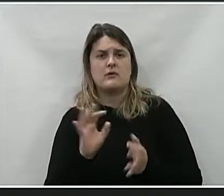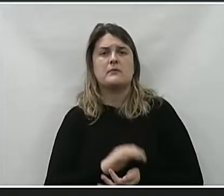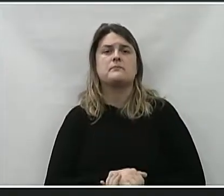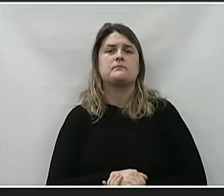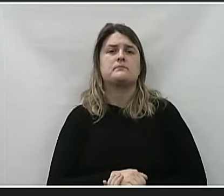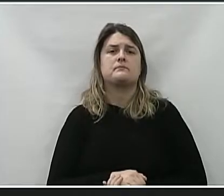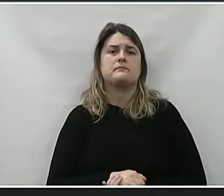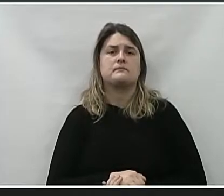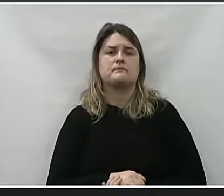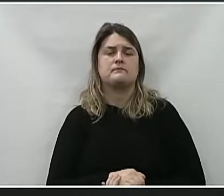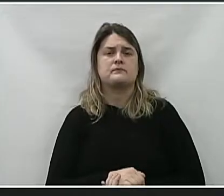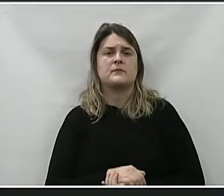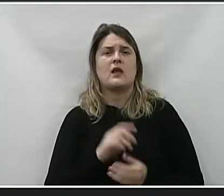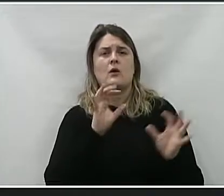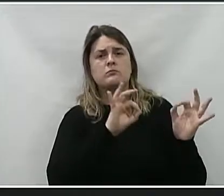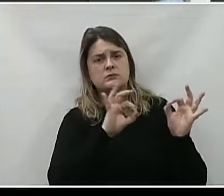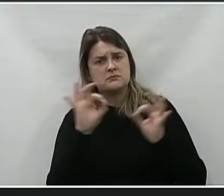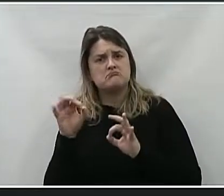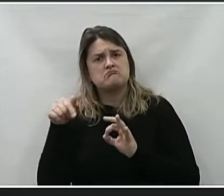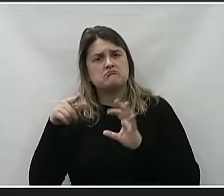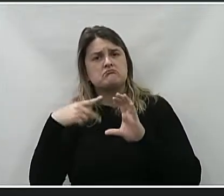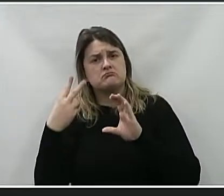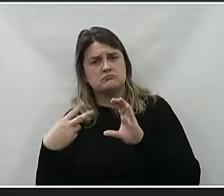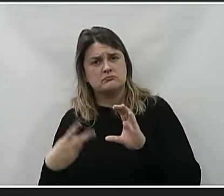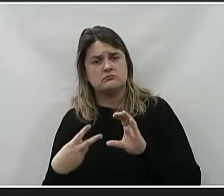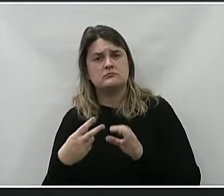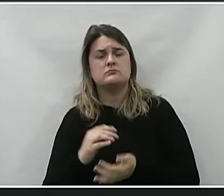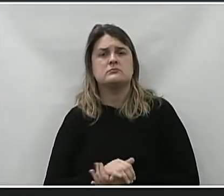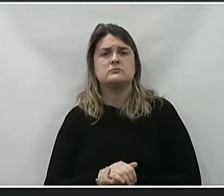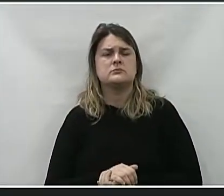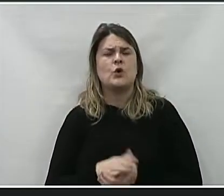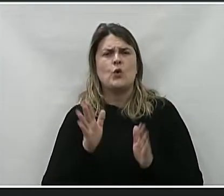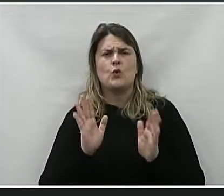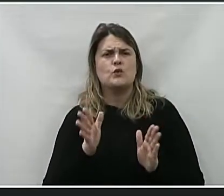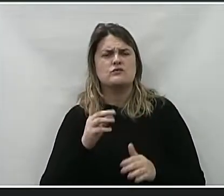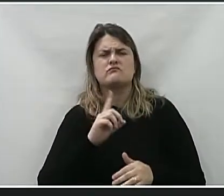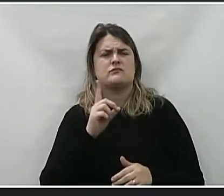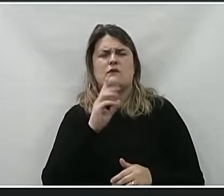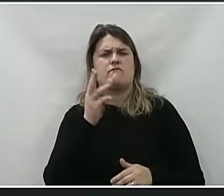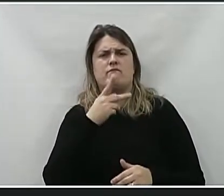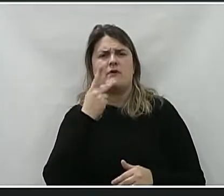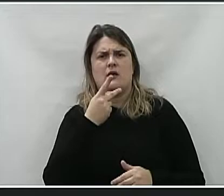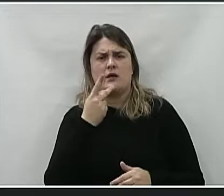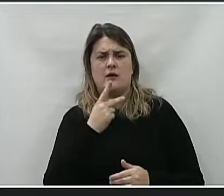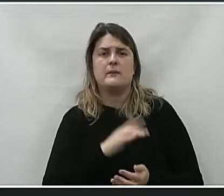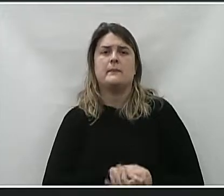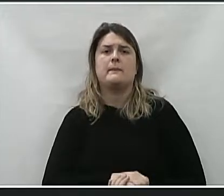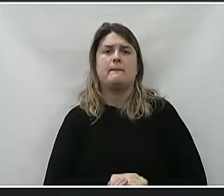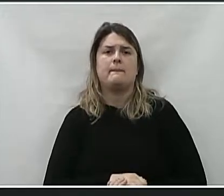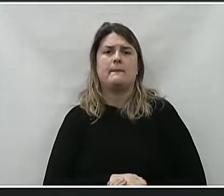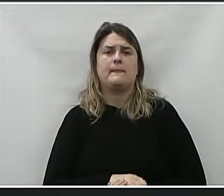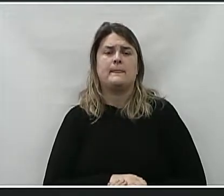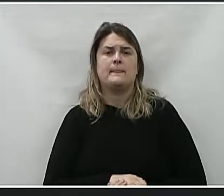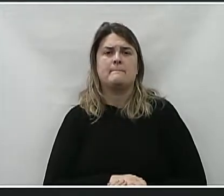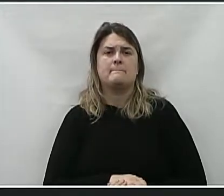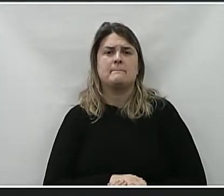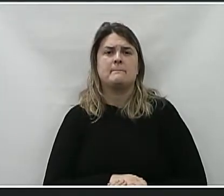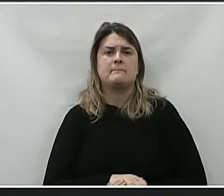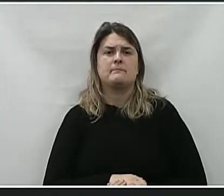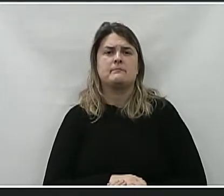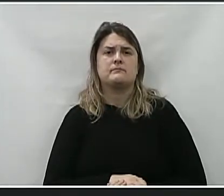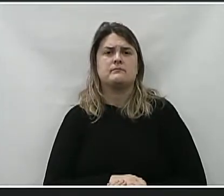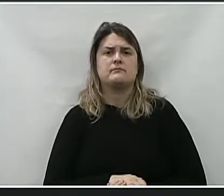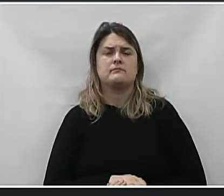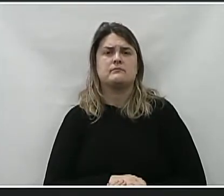Câmara de Vereadores. Eu até não ia entrar no mérito de falar